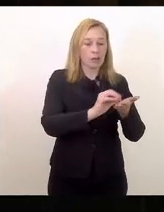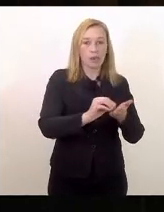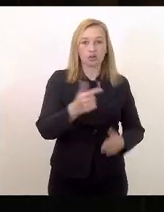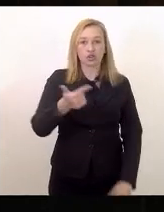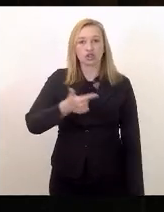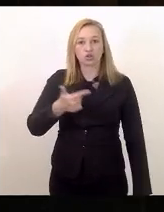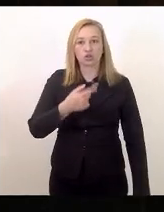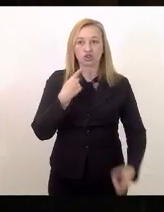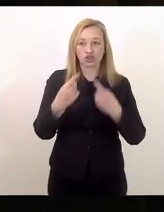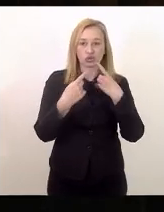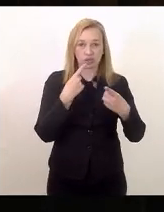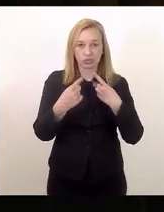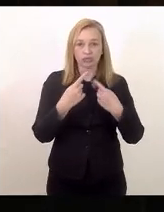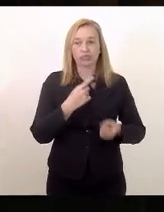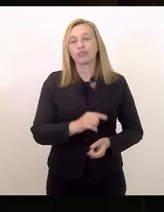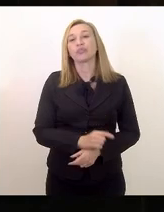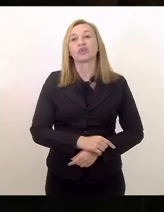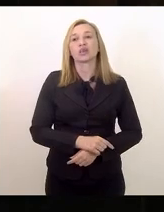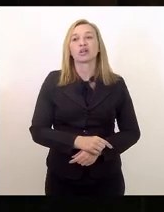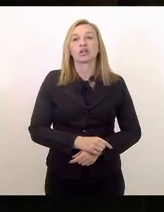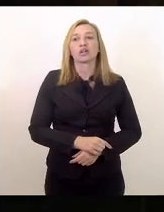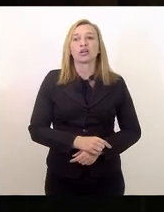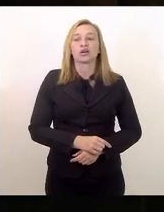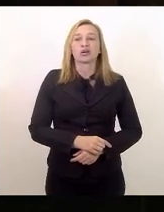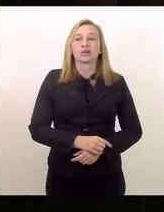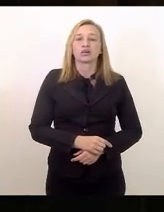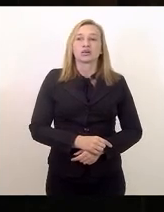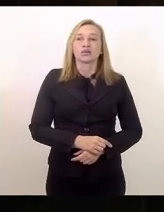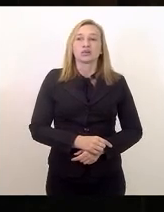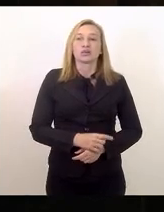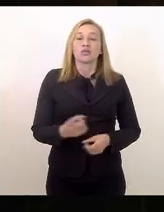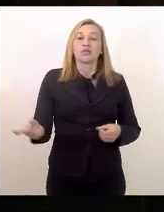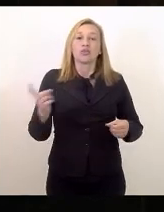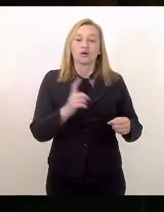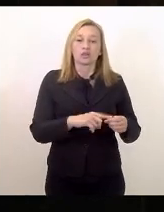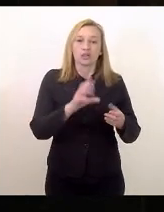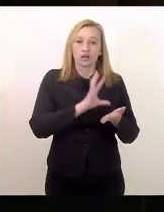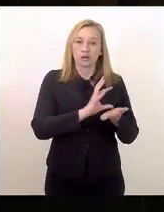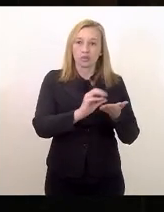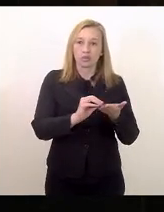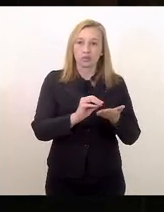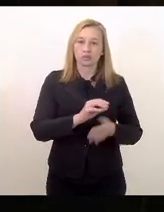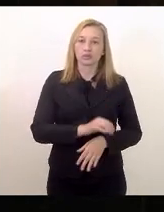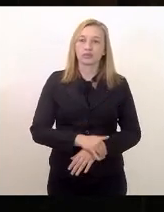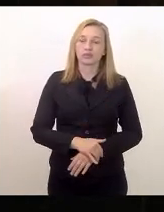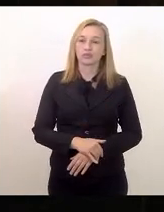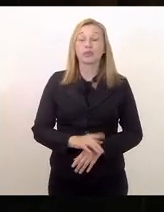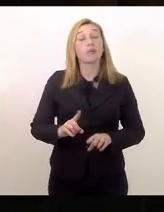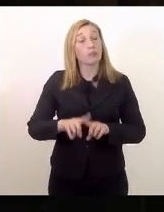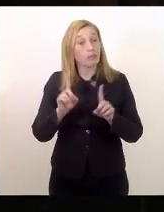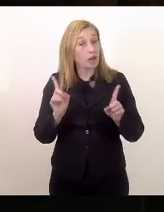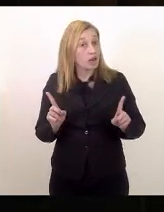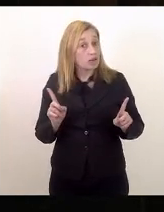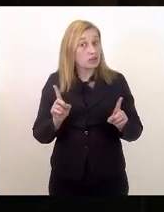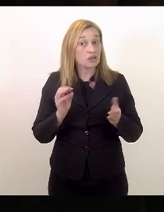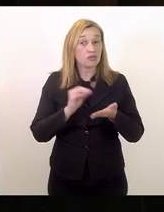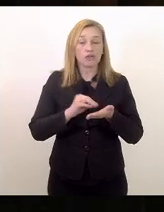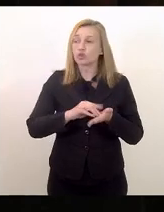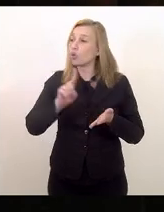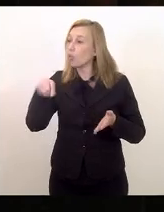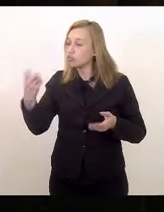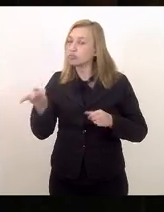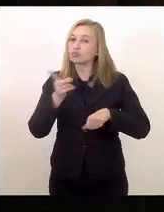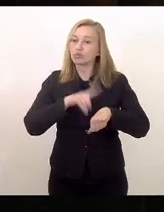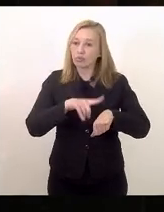discussão. Quebra-se o interstício e volta a pauta. Mas ainda falta uma outra etapa,